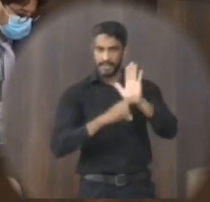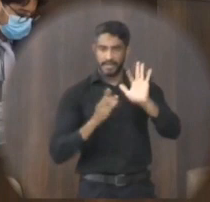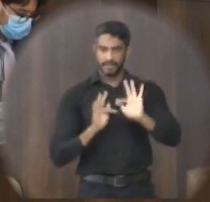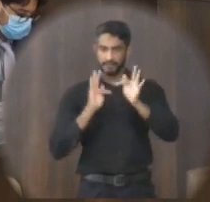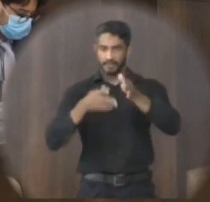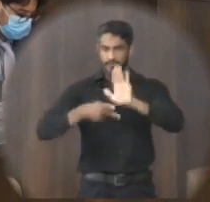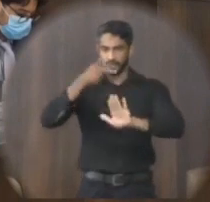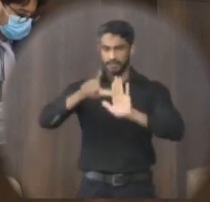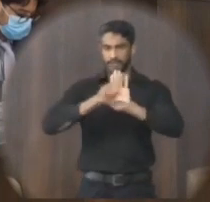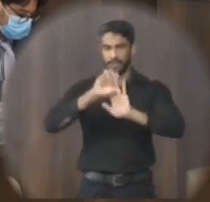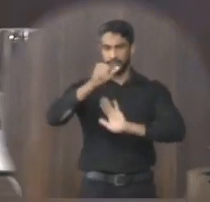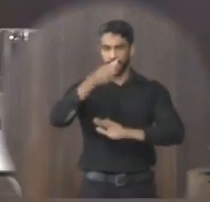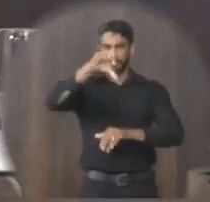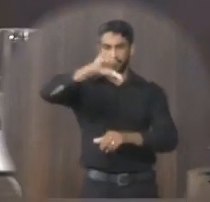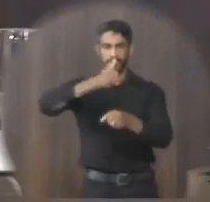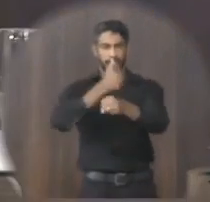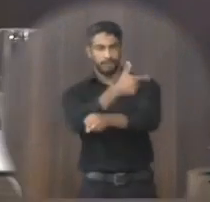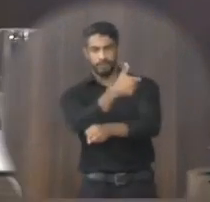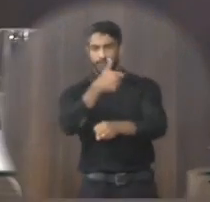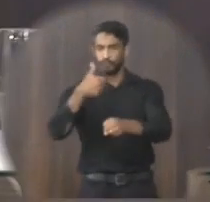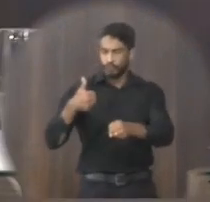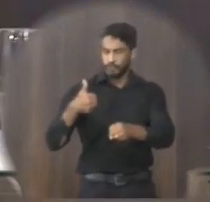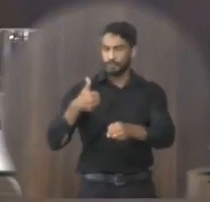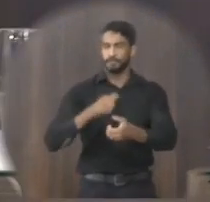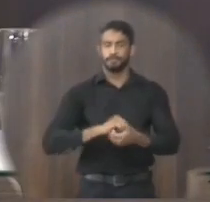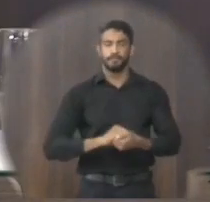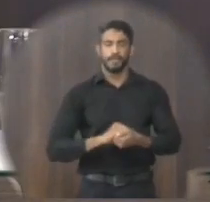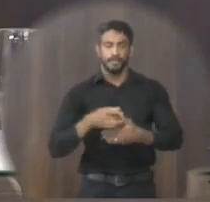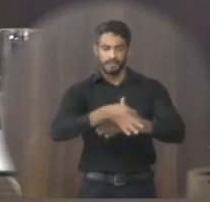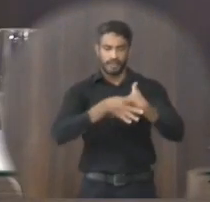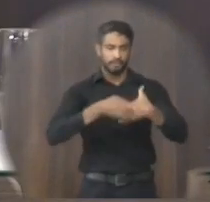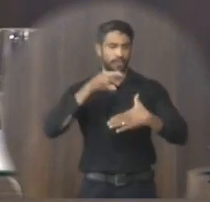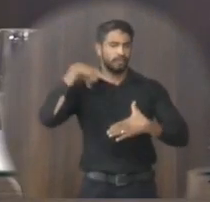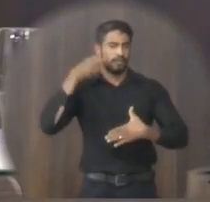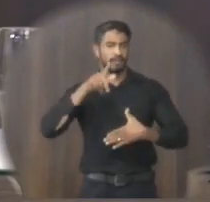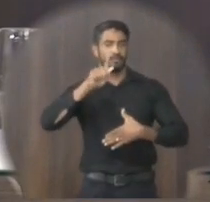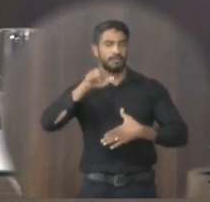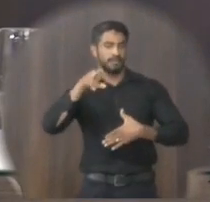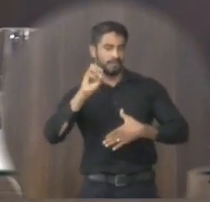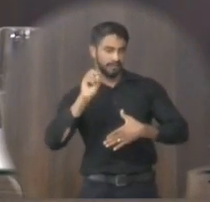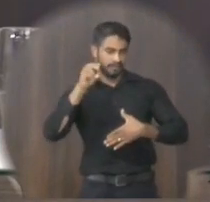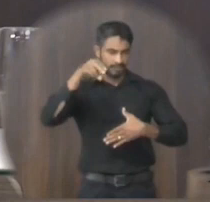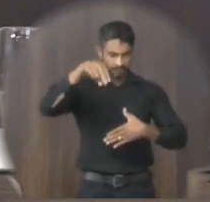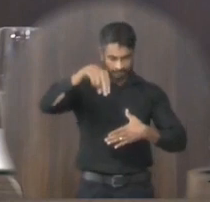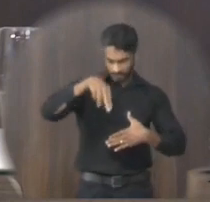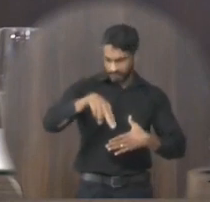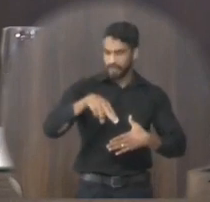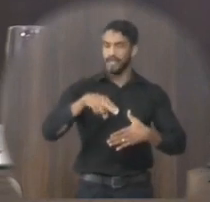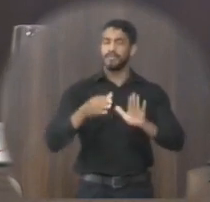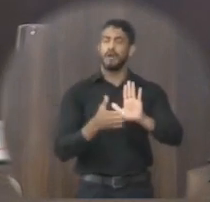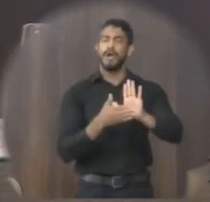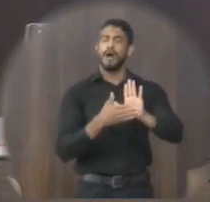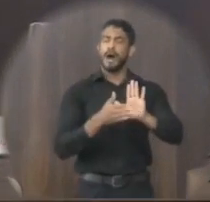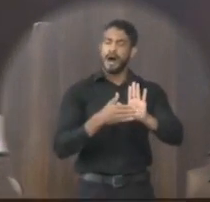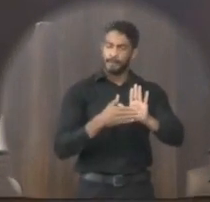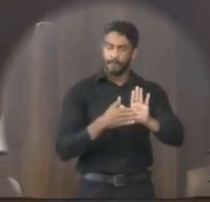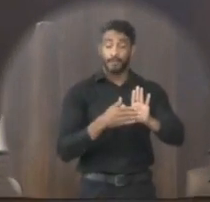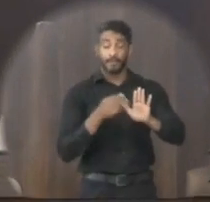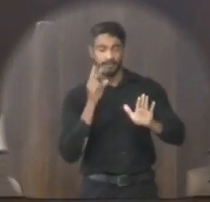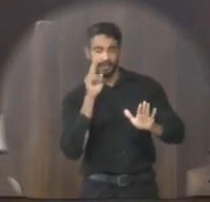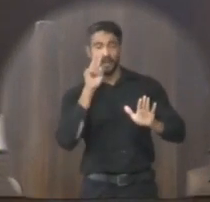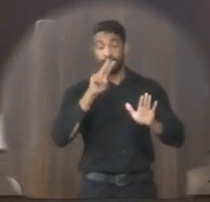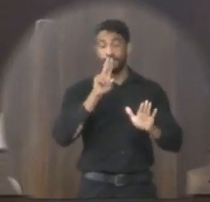sobre o projeto de lei 089-2021 de autoria do vereador Gerson do Espírito Santo de Souza. proposição em tela